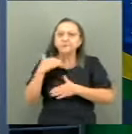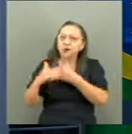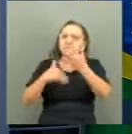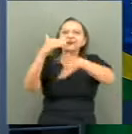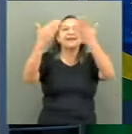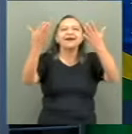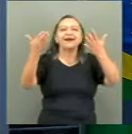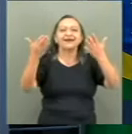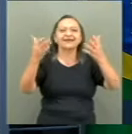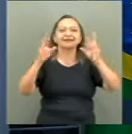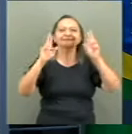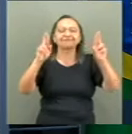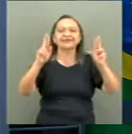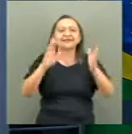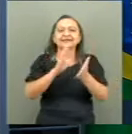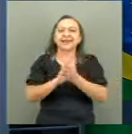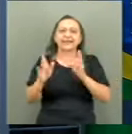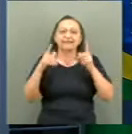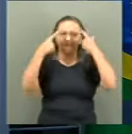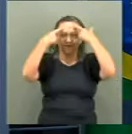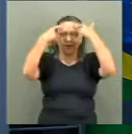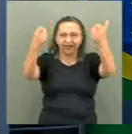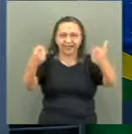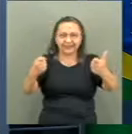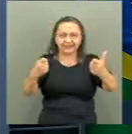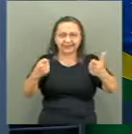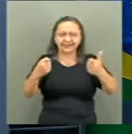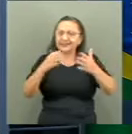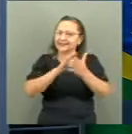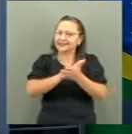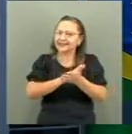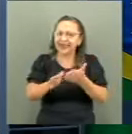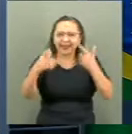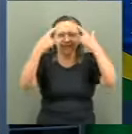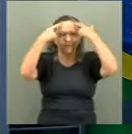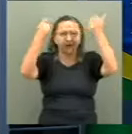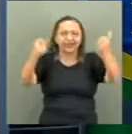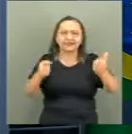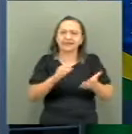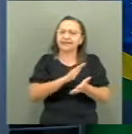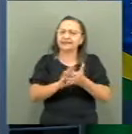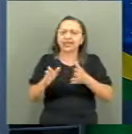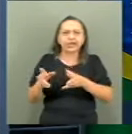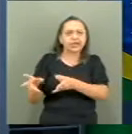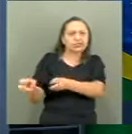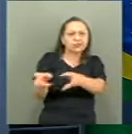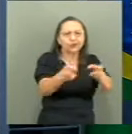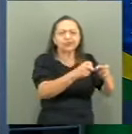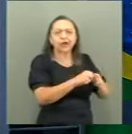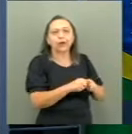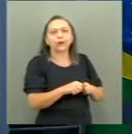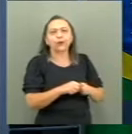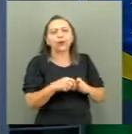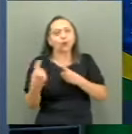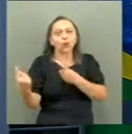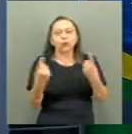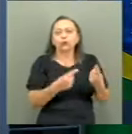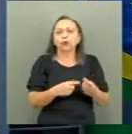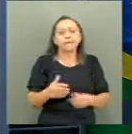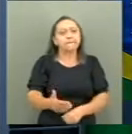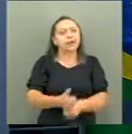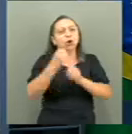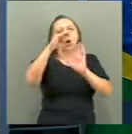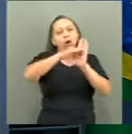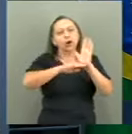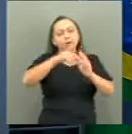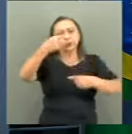sem violência. O da não violência, da não exploração do homem pelo homem. A melhor política de direitos